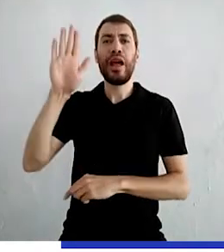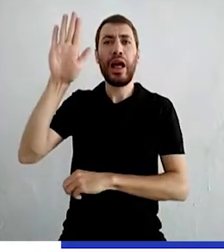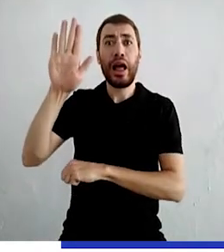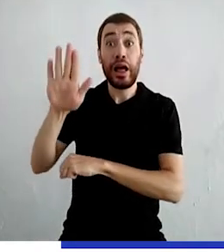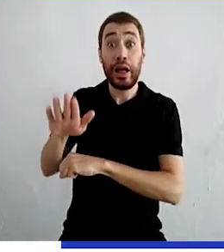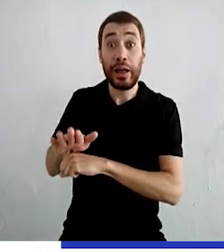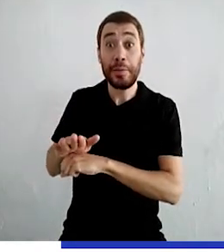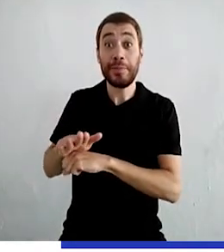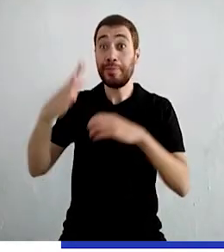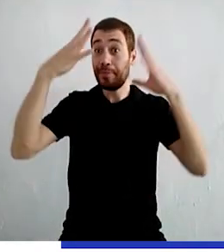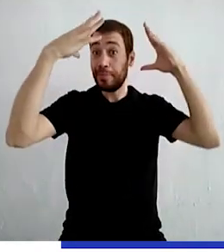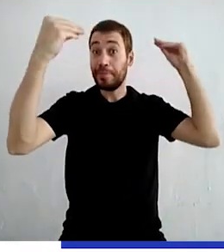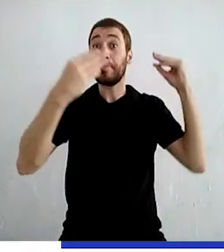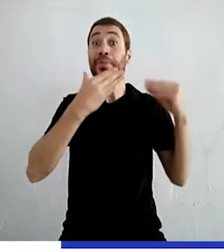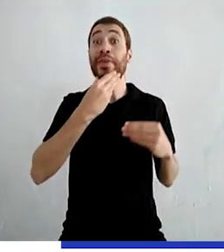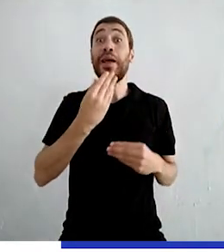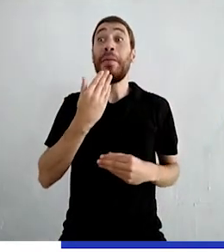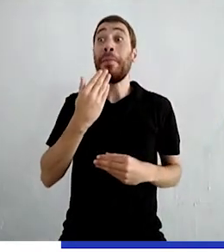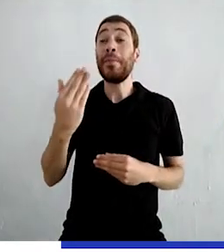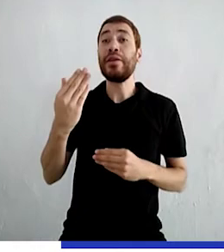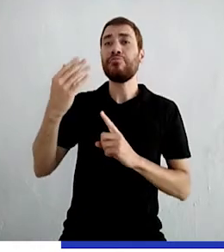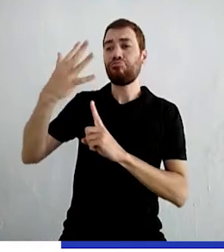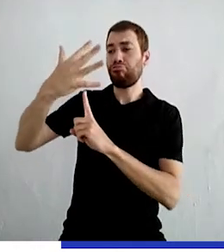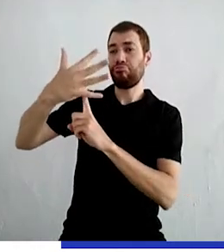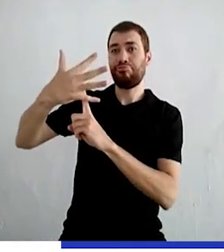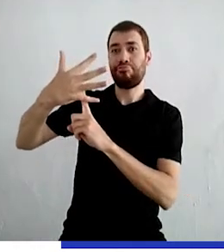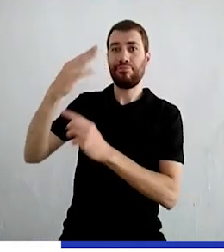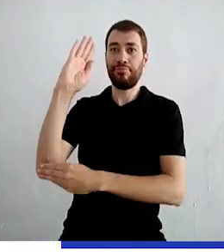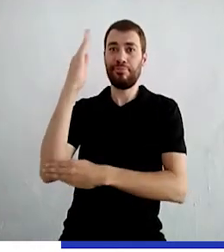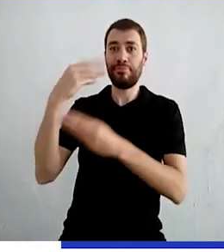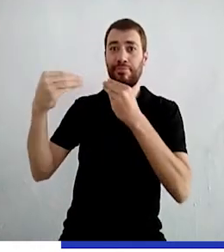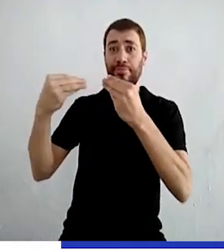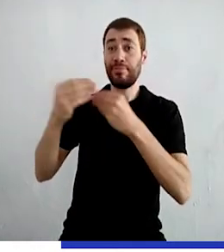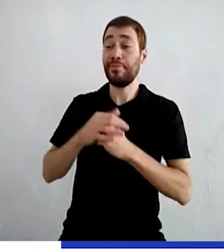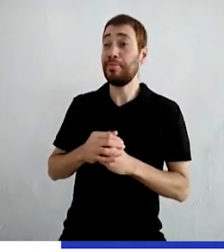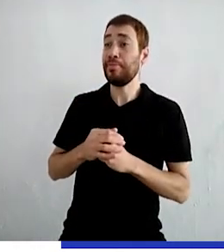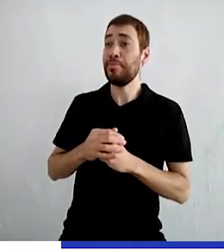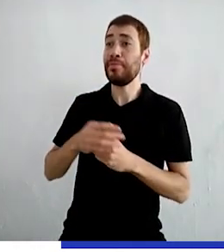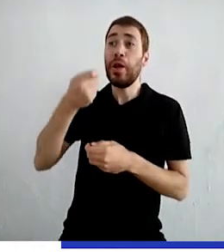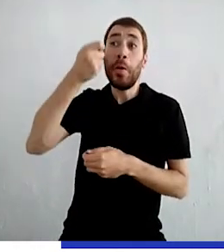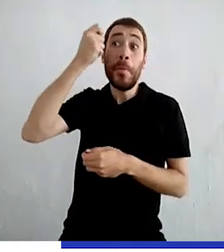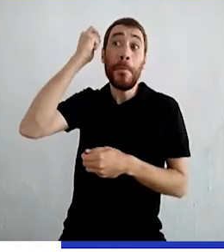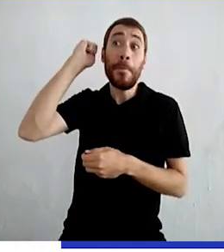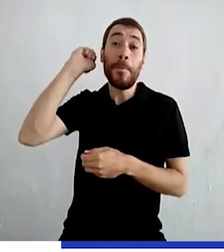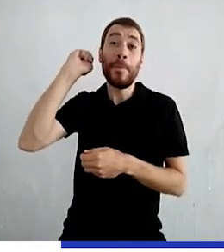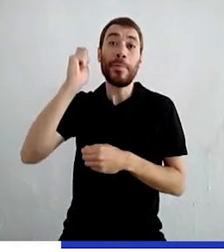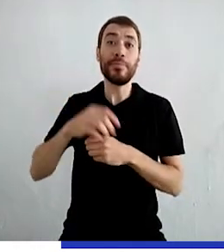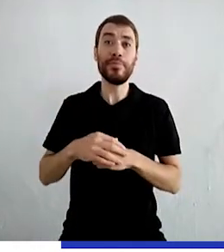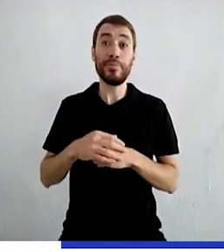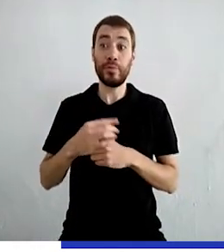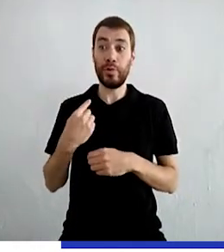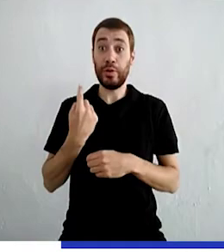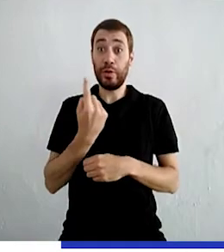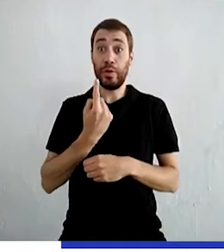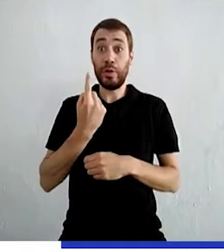tarde desse dia, o príncipe pediu a Bicho de Palha um pente. Vendo-se sozinha no